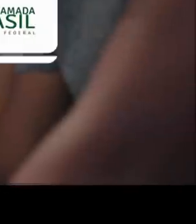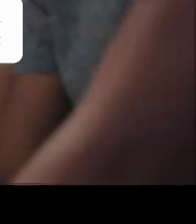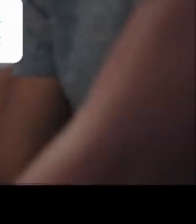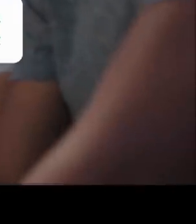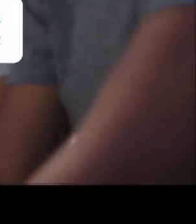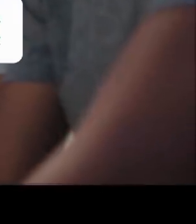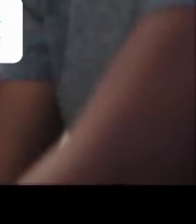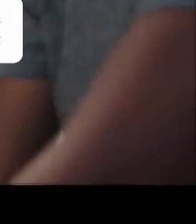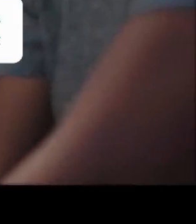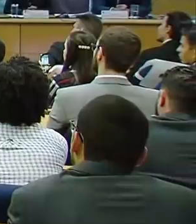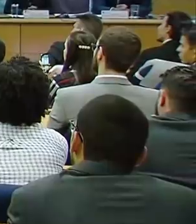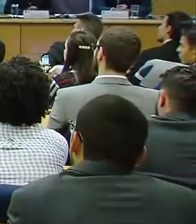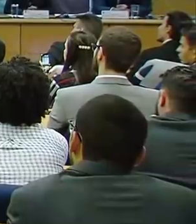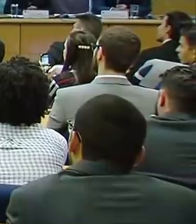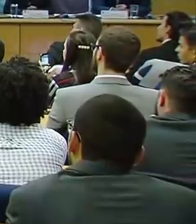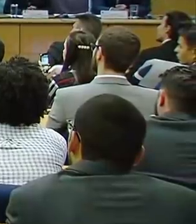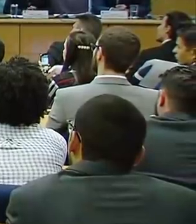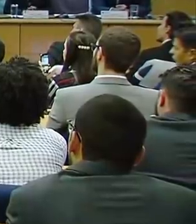depois.